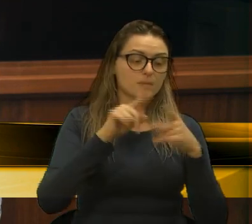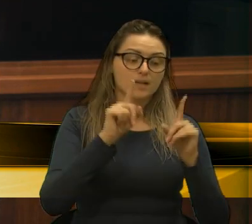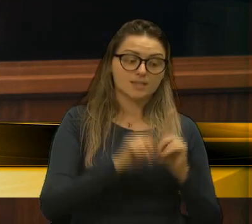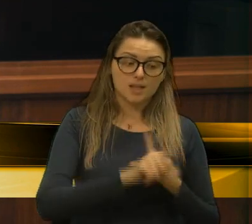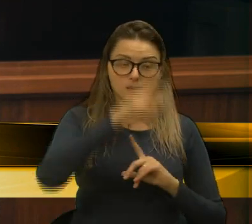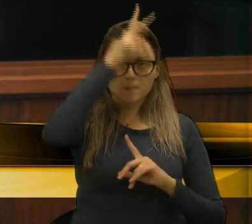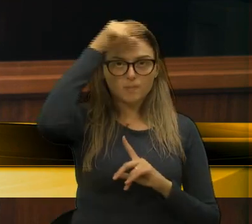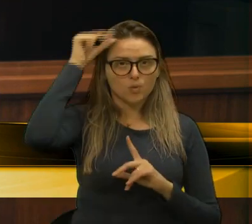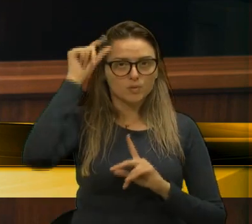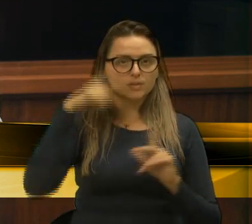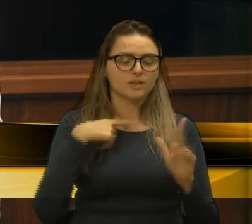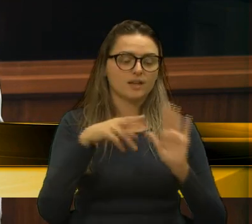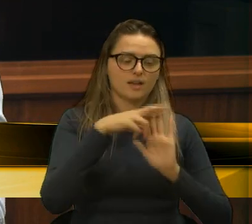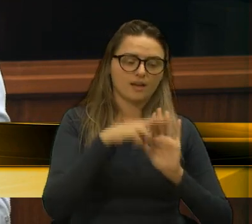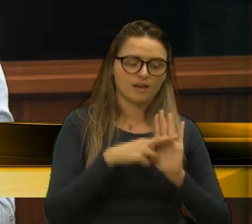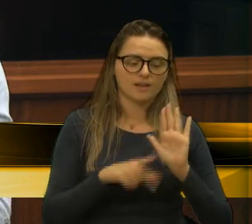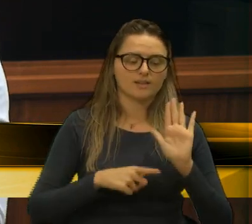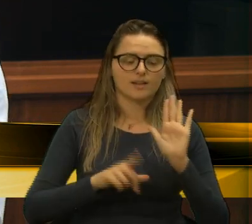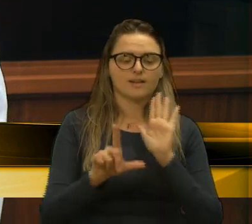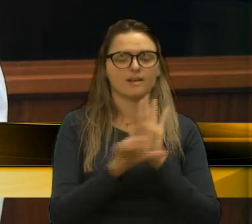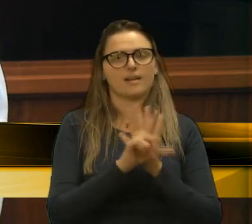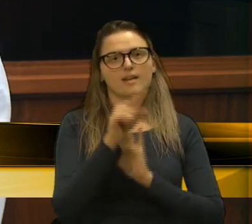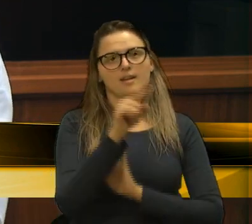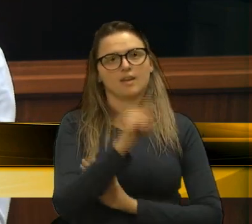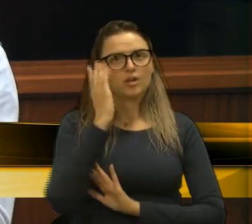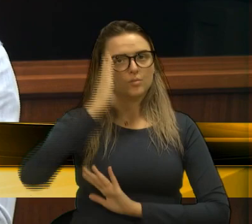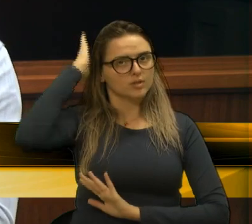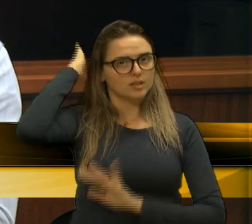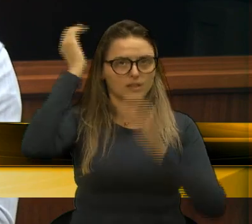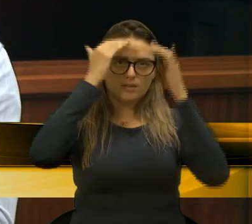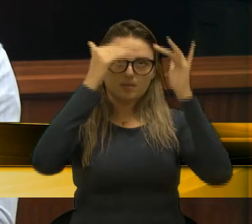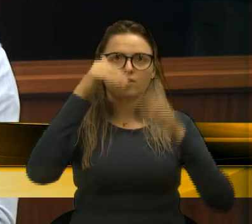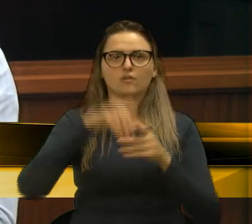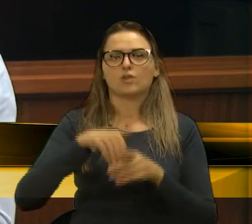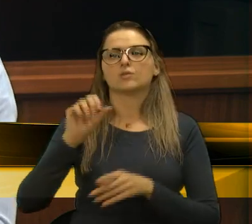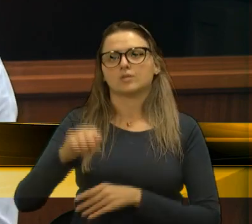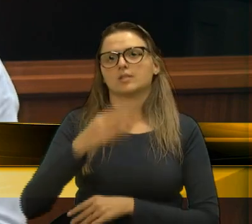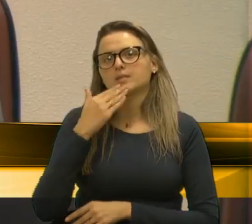e tem lei para ser cumprida. Então, obviamente, votarei favorável a pedir informações. Só isso.